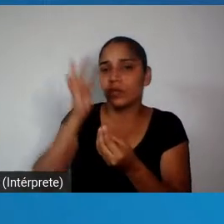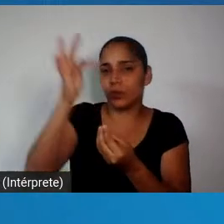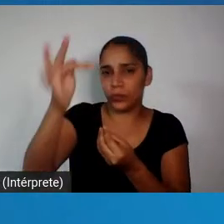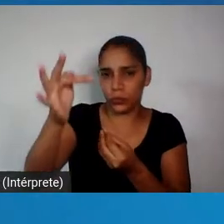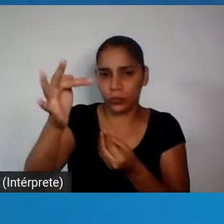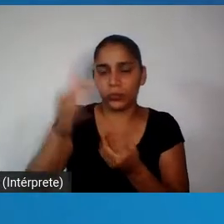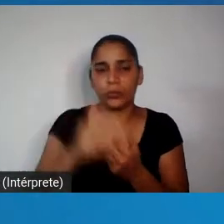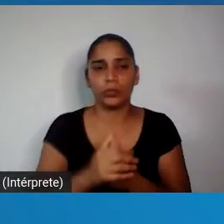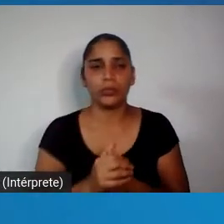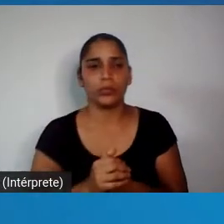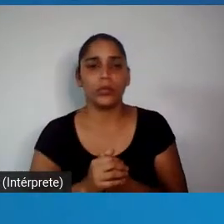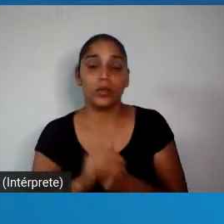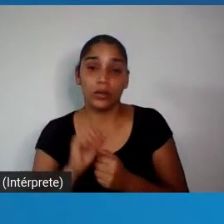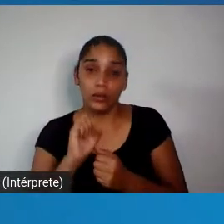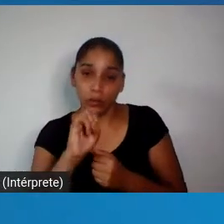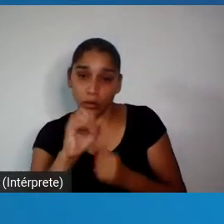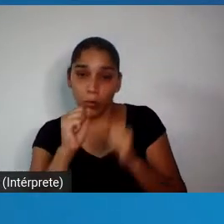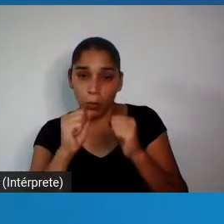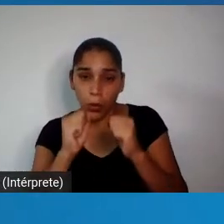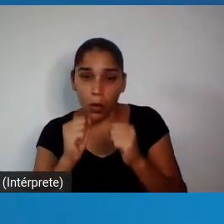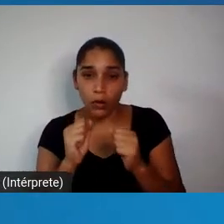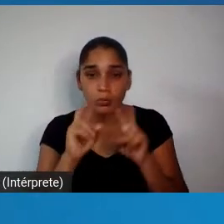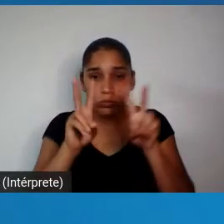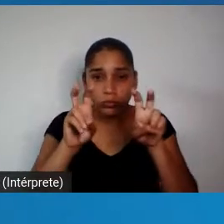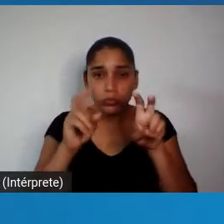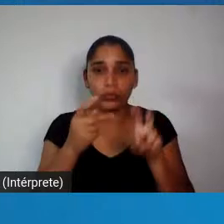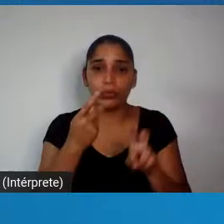Então, se você puder falar um pouquinho sobre isso.